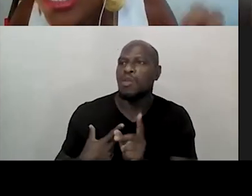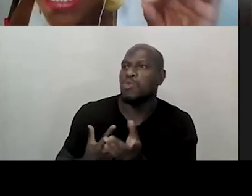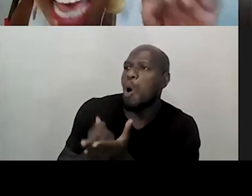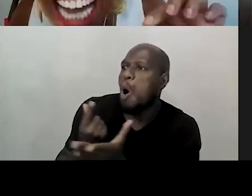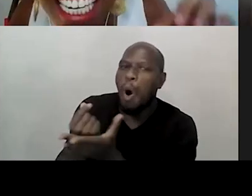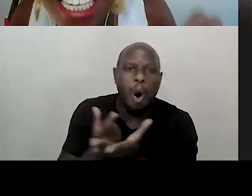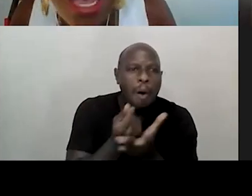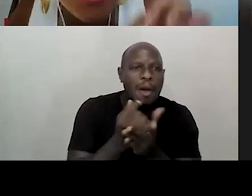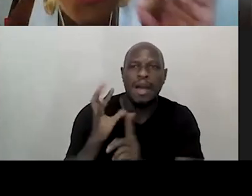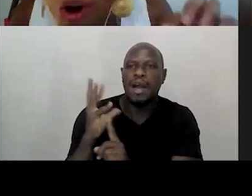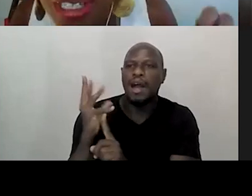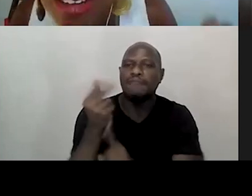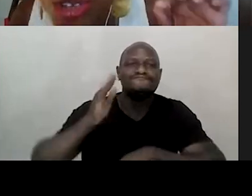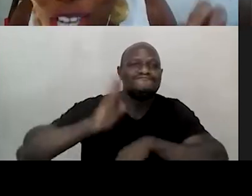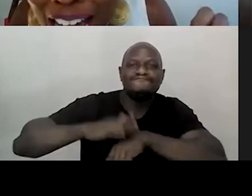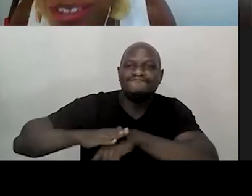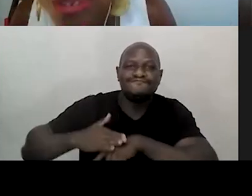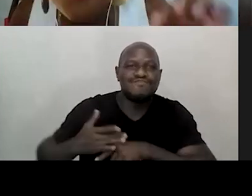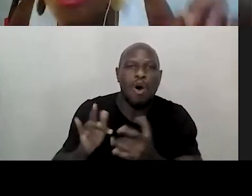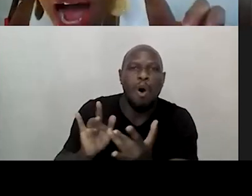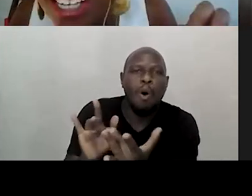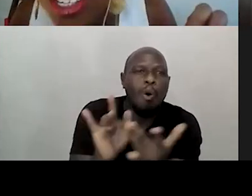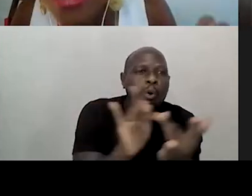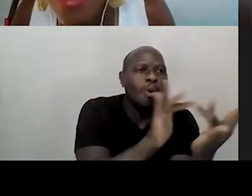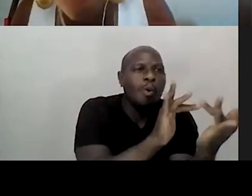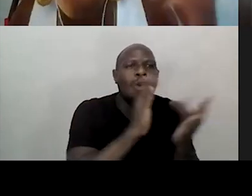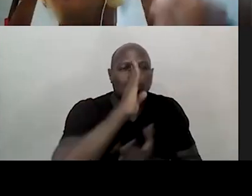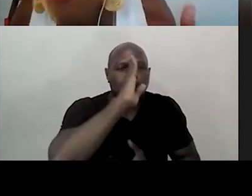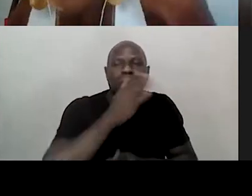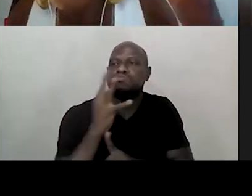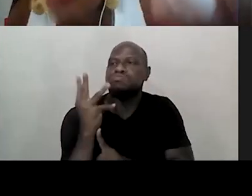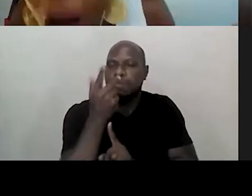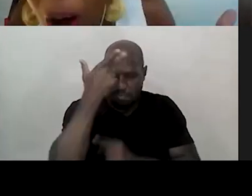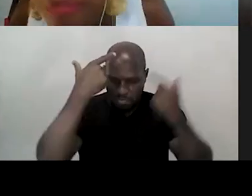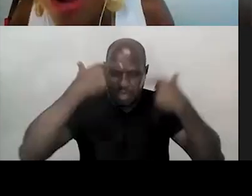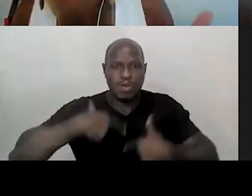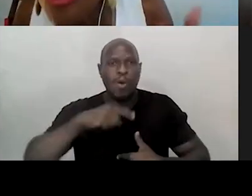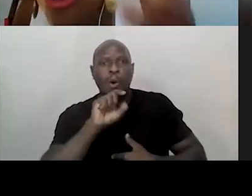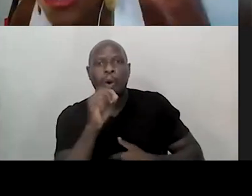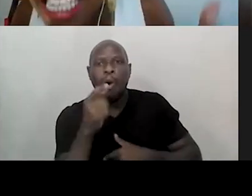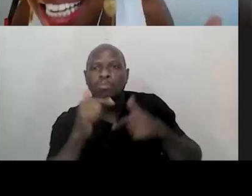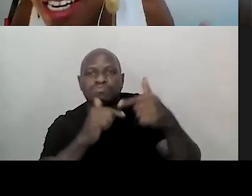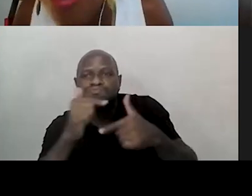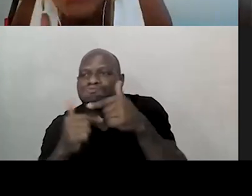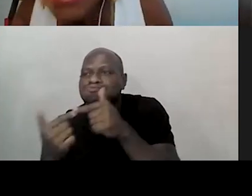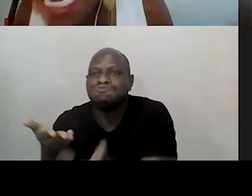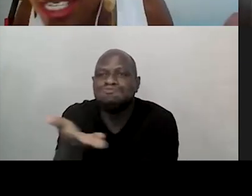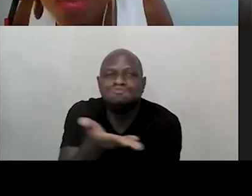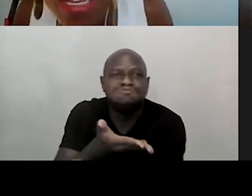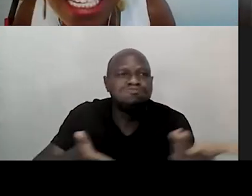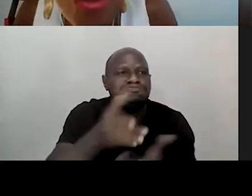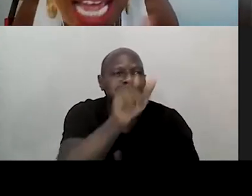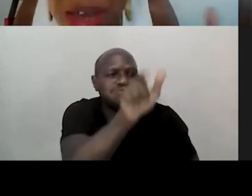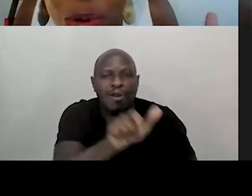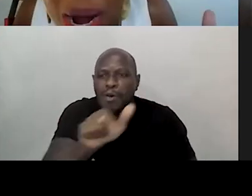é a arte que se realiza no contato direto do artista ou sua obra com o cidadão sem